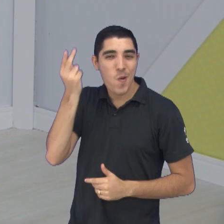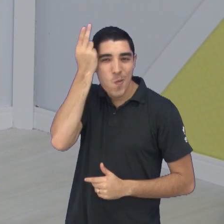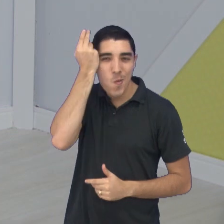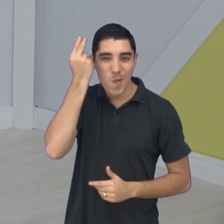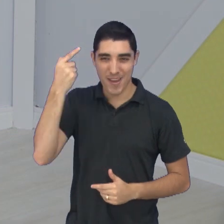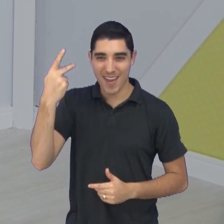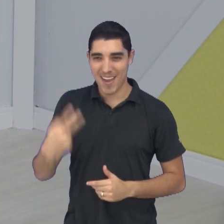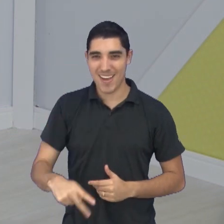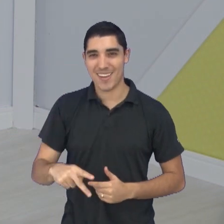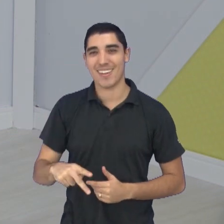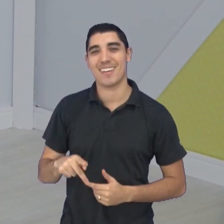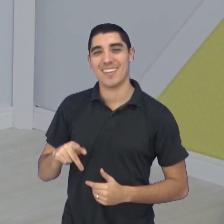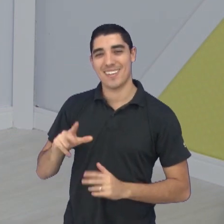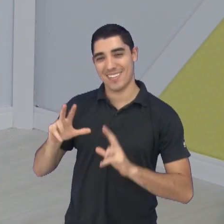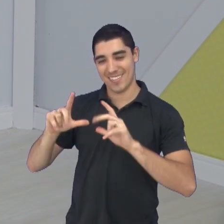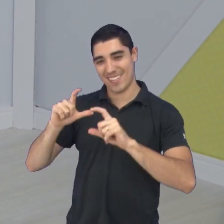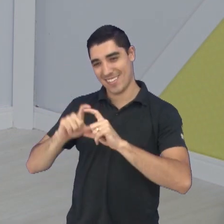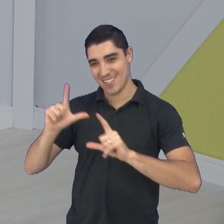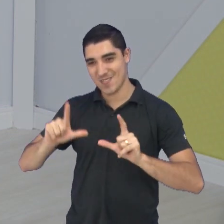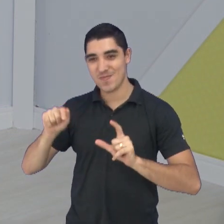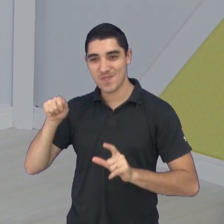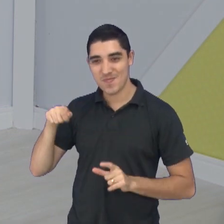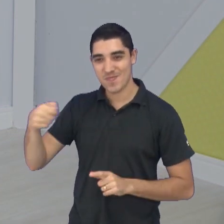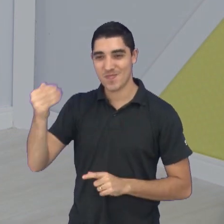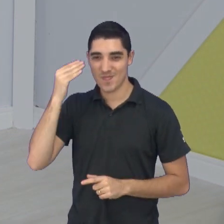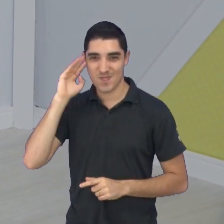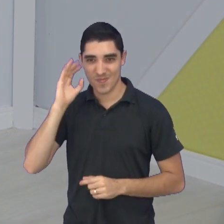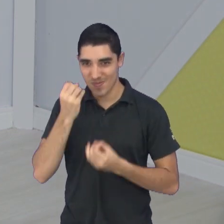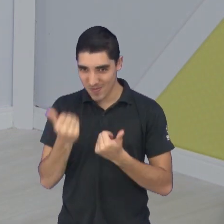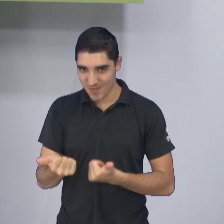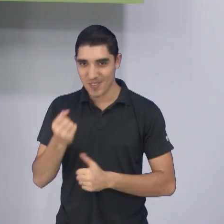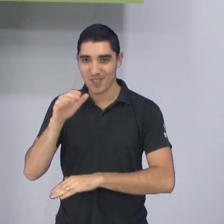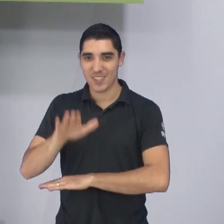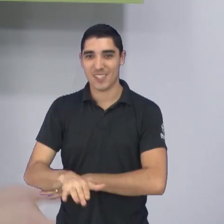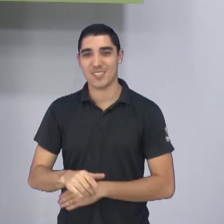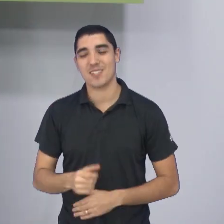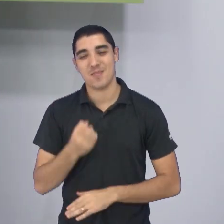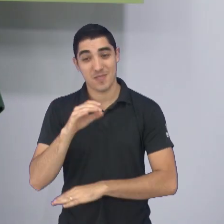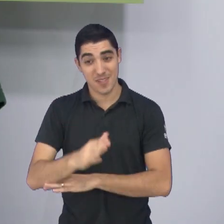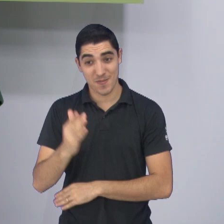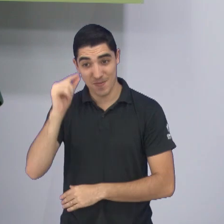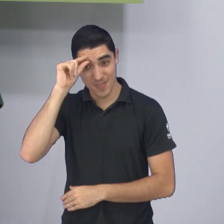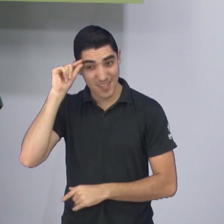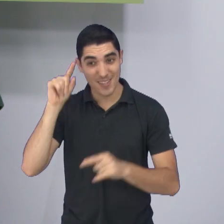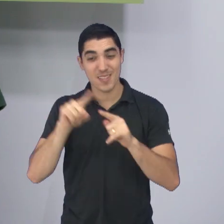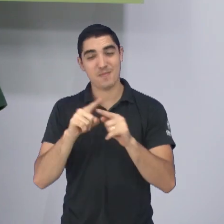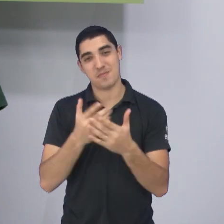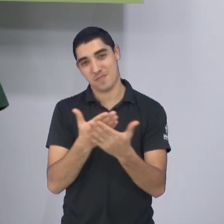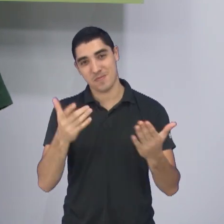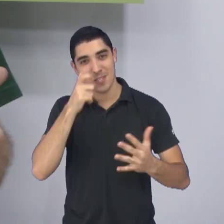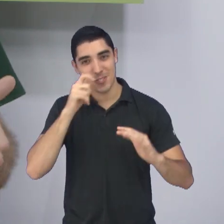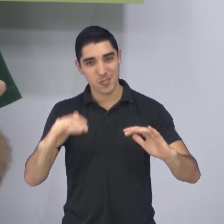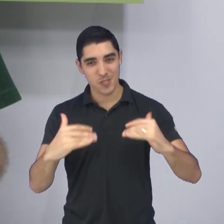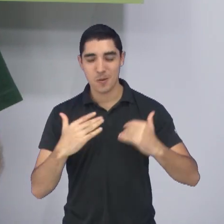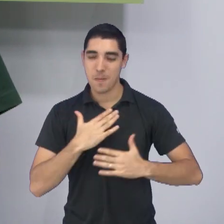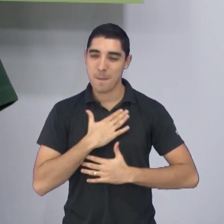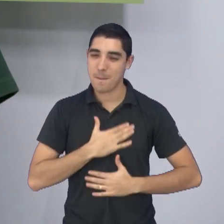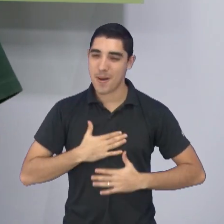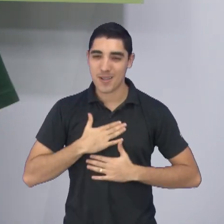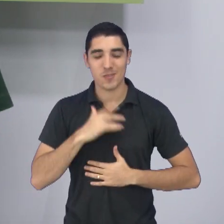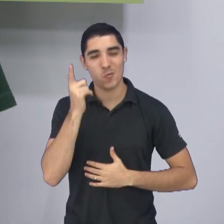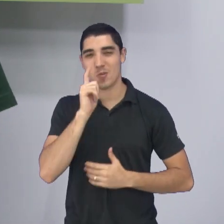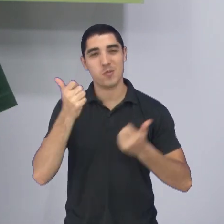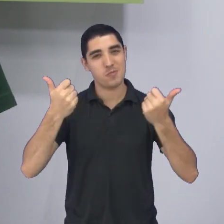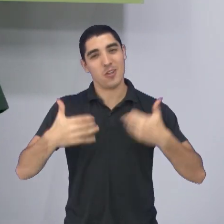de Páscoa. O nosso querido Bruno Castilho. Tudo bem, Brunão? Boa tarde. Boa tarde, Viro. Boa tarde a você aí de casa. Como sempre, é um prazer